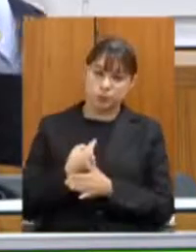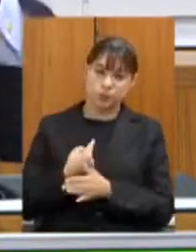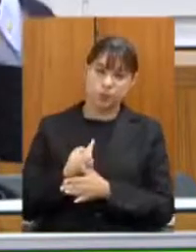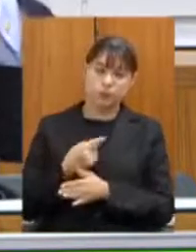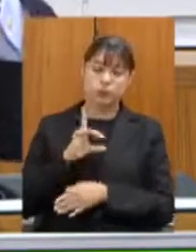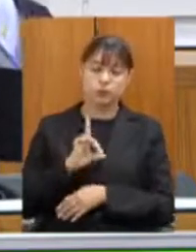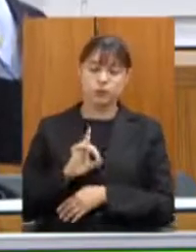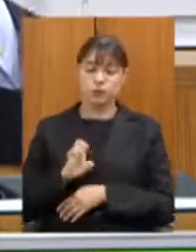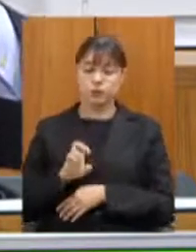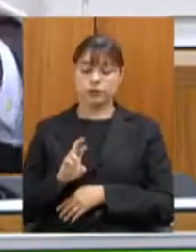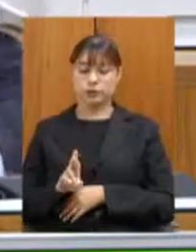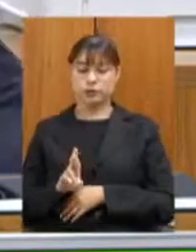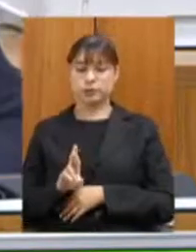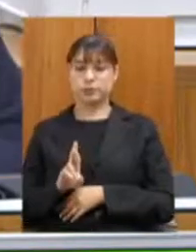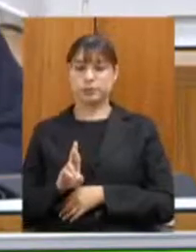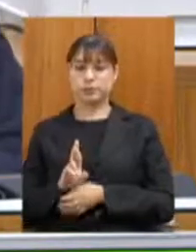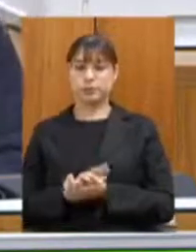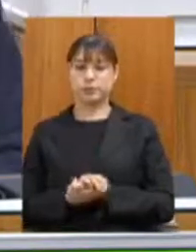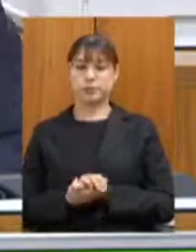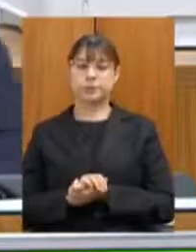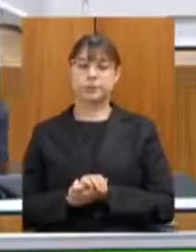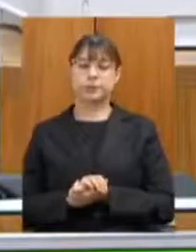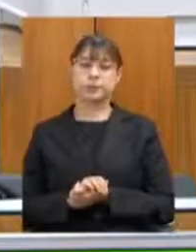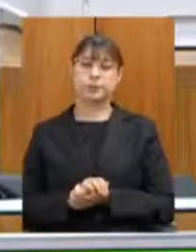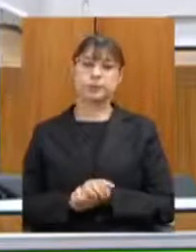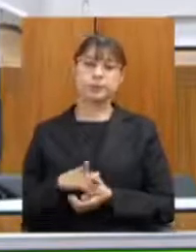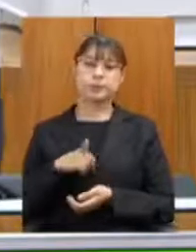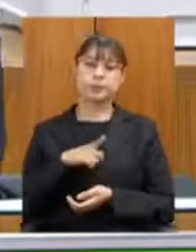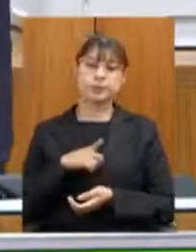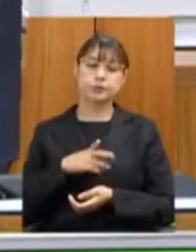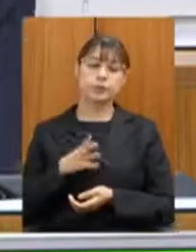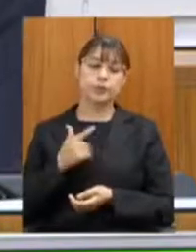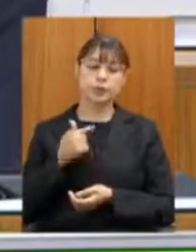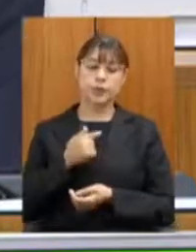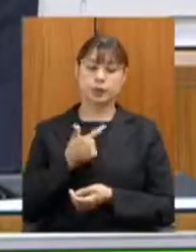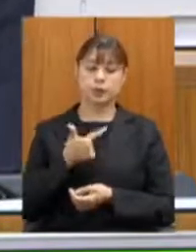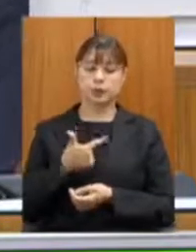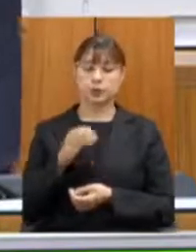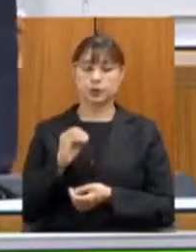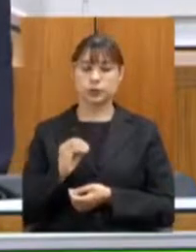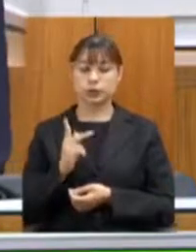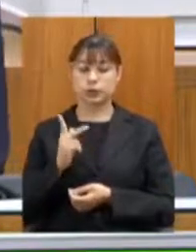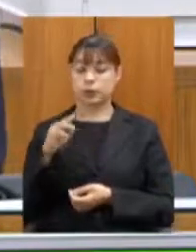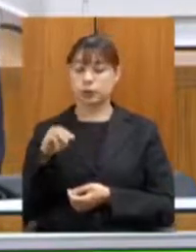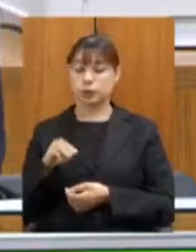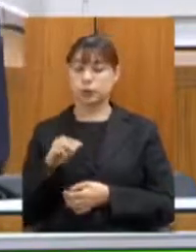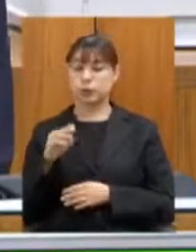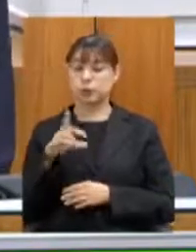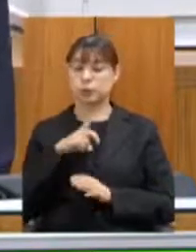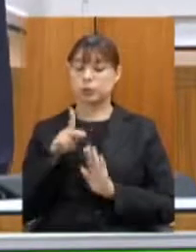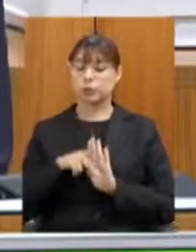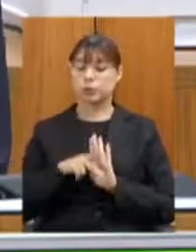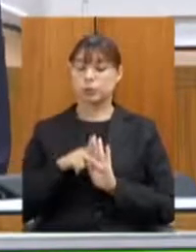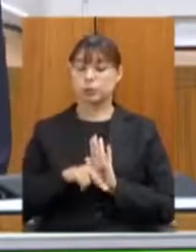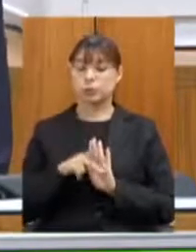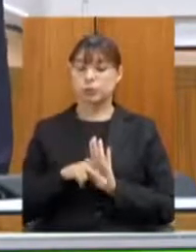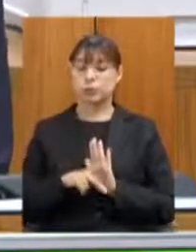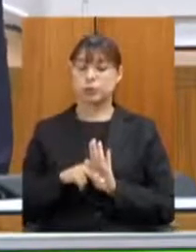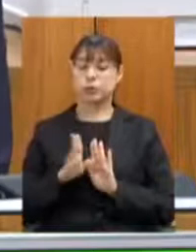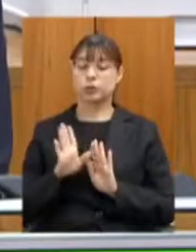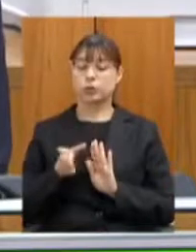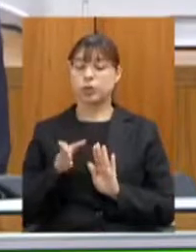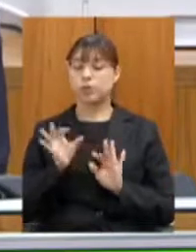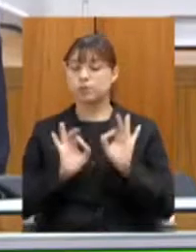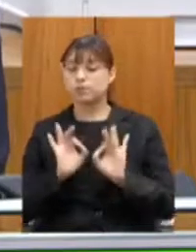o DR já concluiu 720 quilômetros em projetos e está em fase de